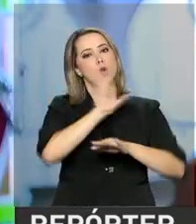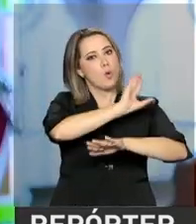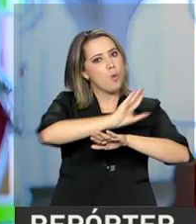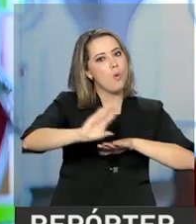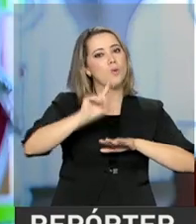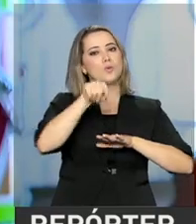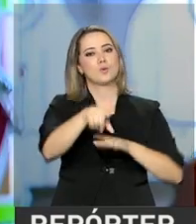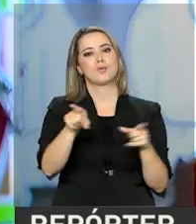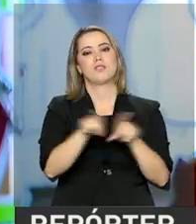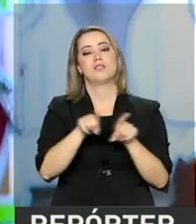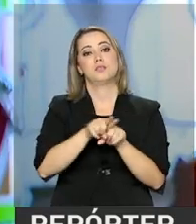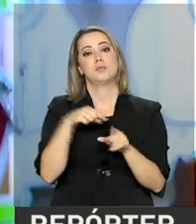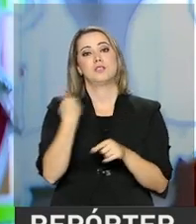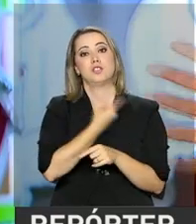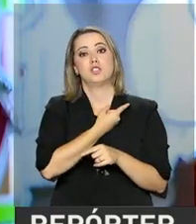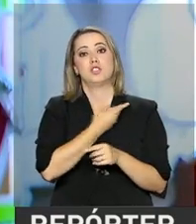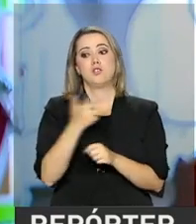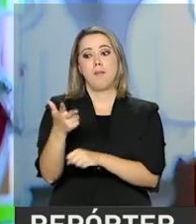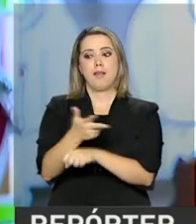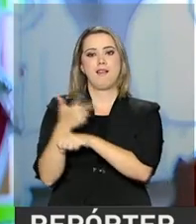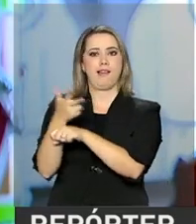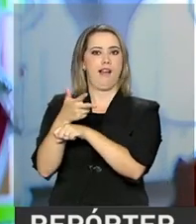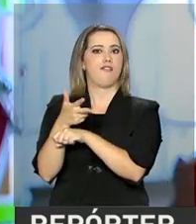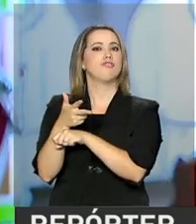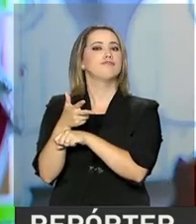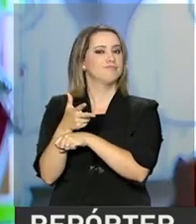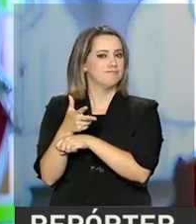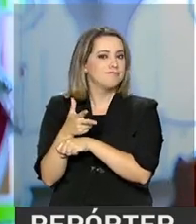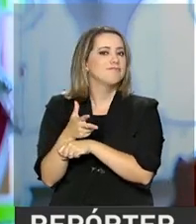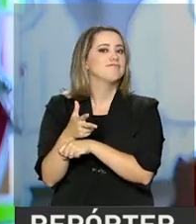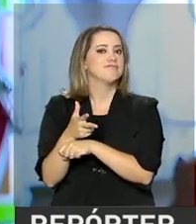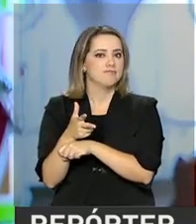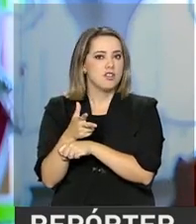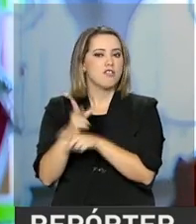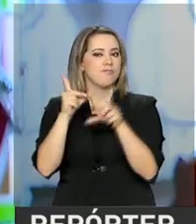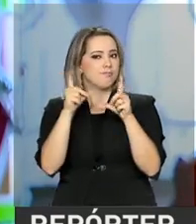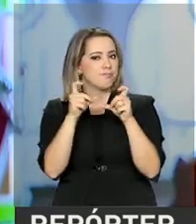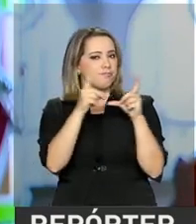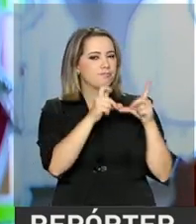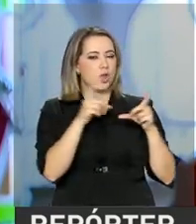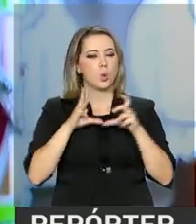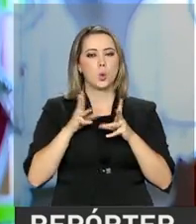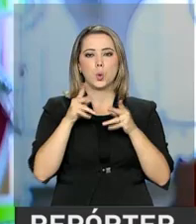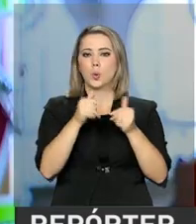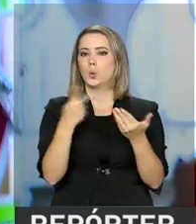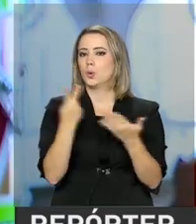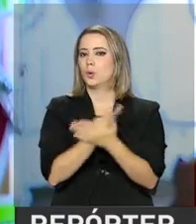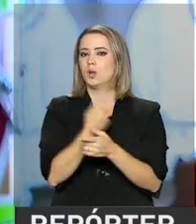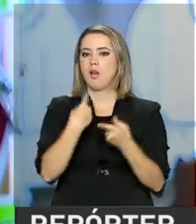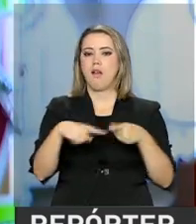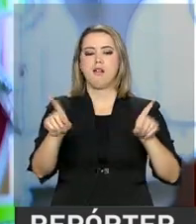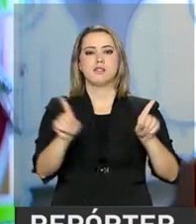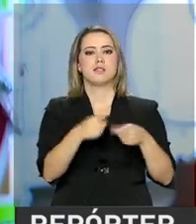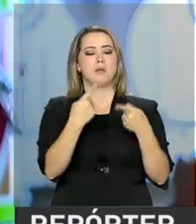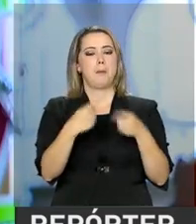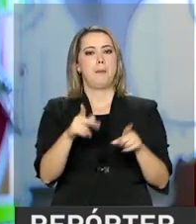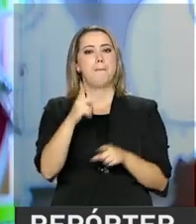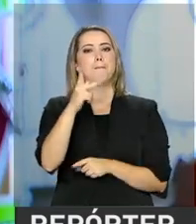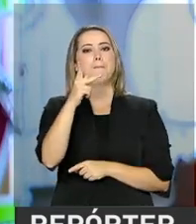A gente também grava, né? Nós temos um estúdio aqui que a gente registra também as bandas de pífano,